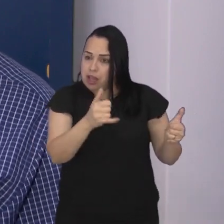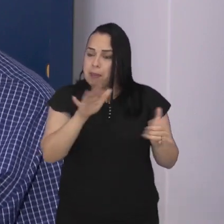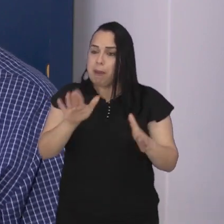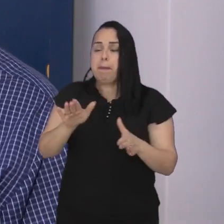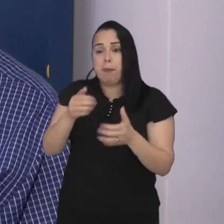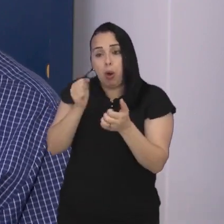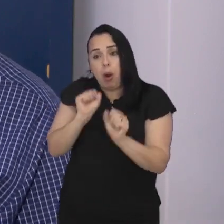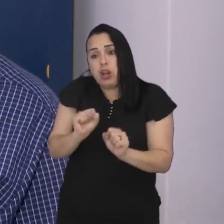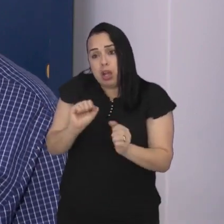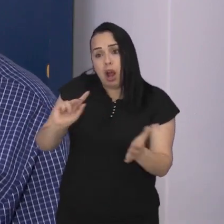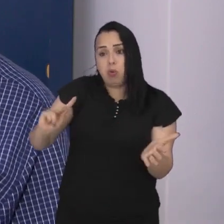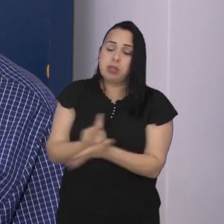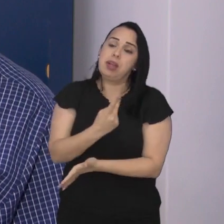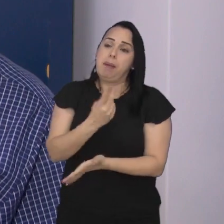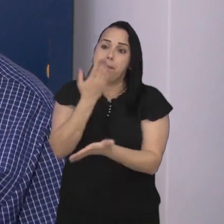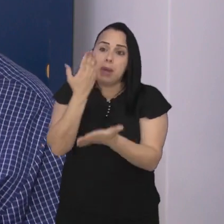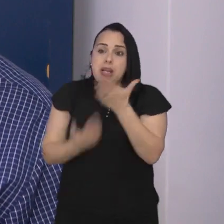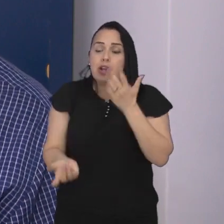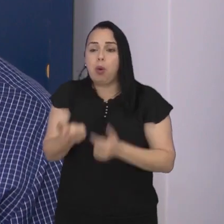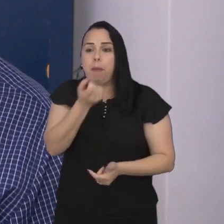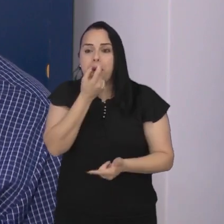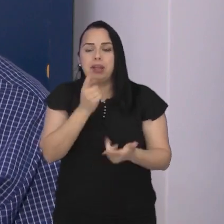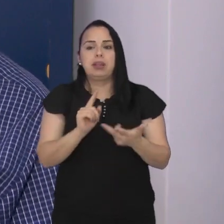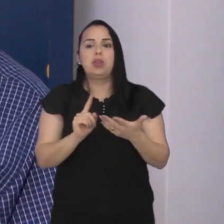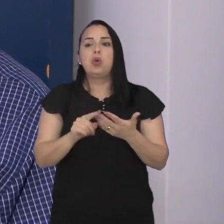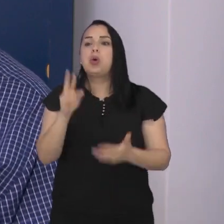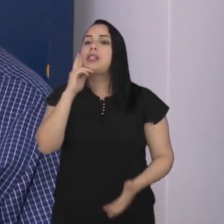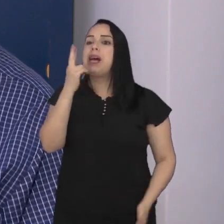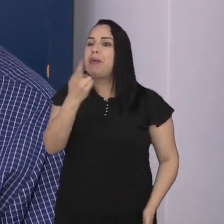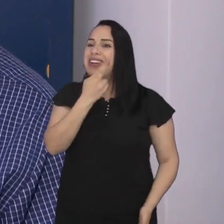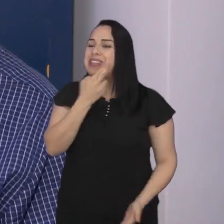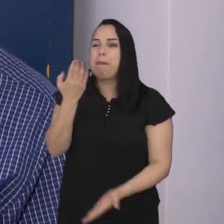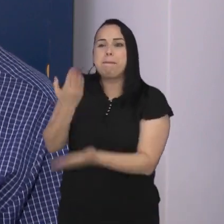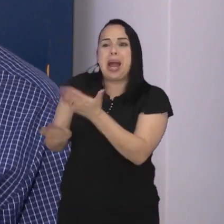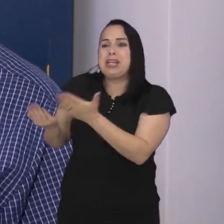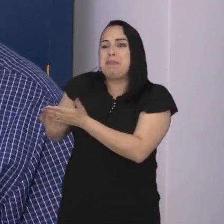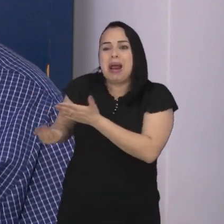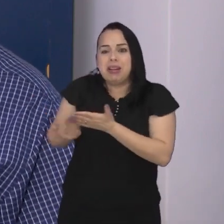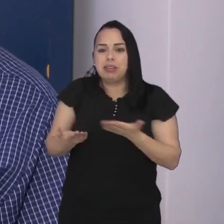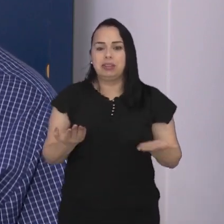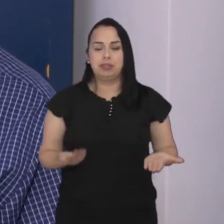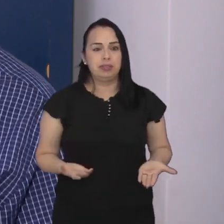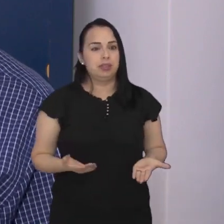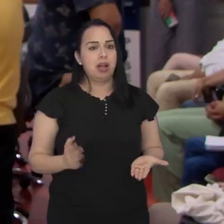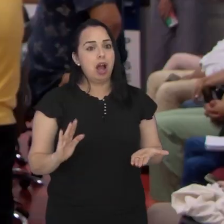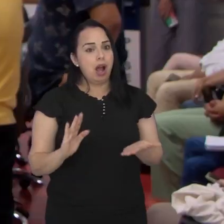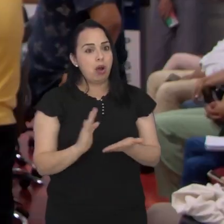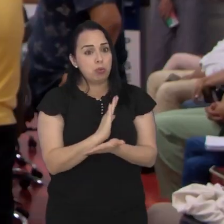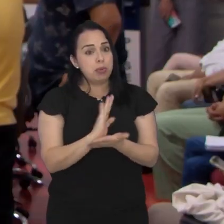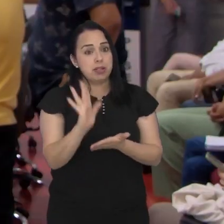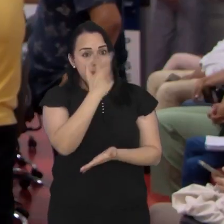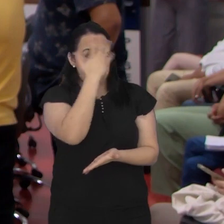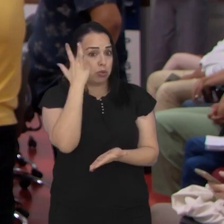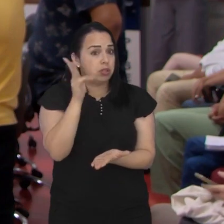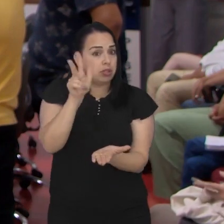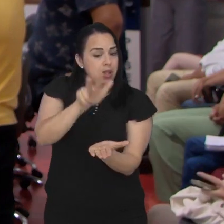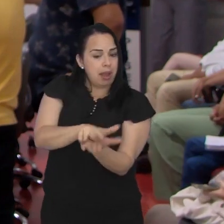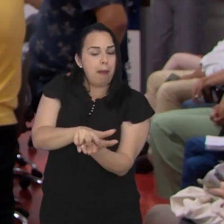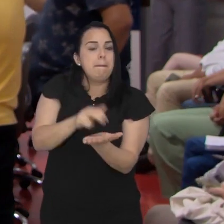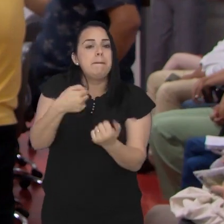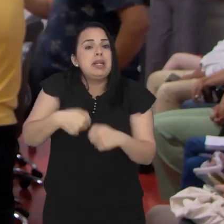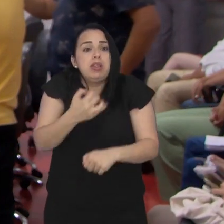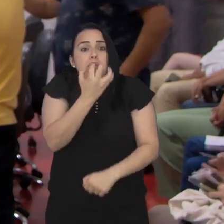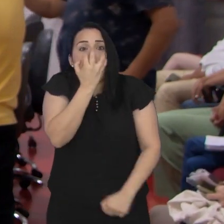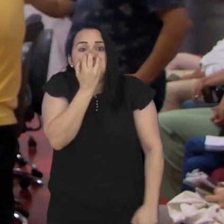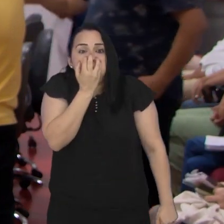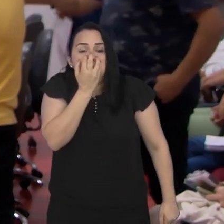problemas, perda de medicamentos, os restaurantes com perda de produtos, pode ter prejuízo. São pessoas que, às vezes, são acamadas,